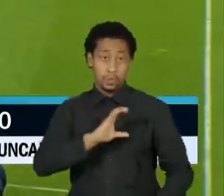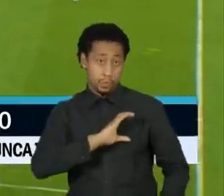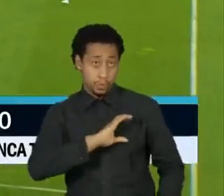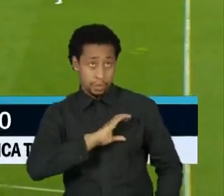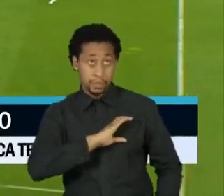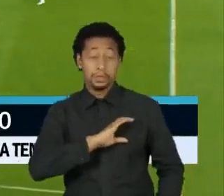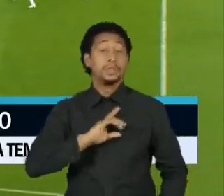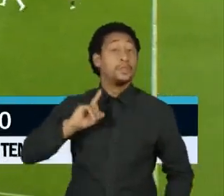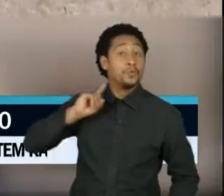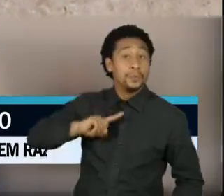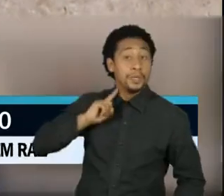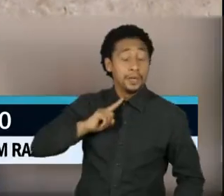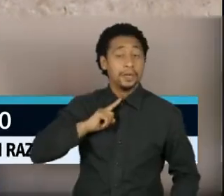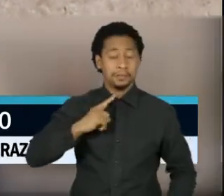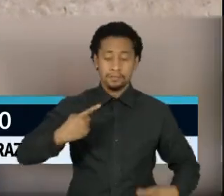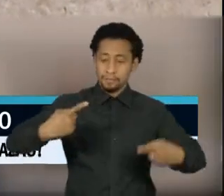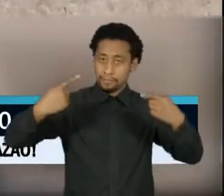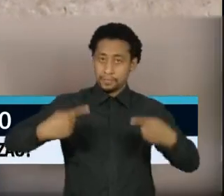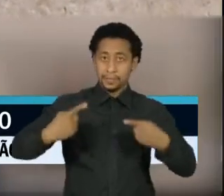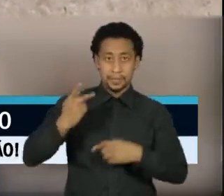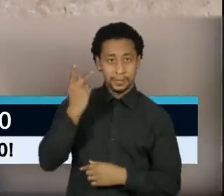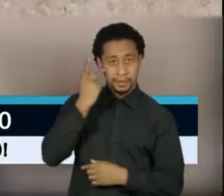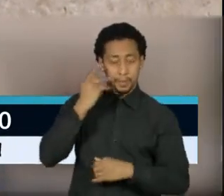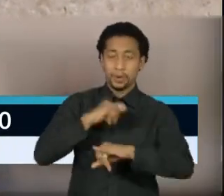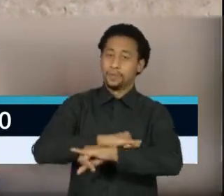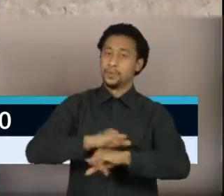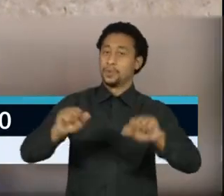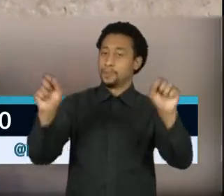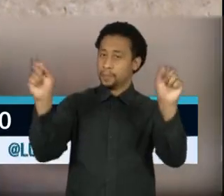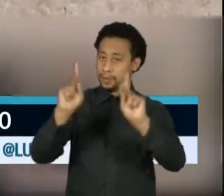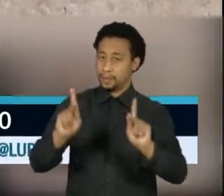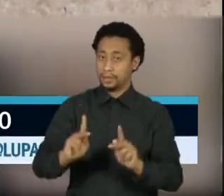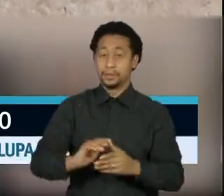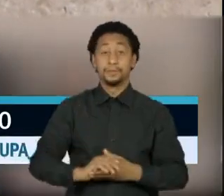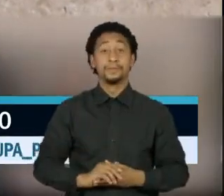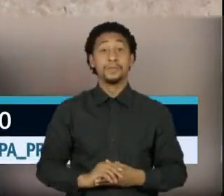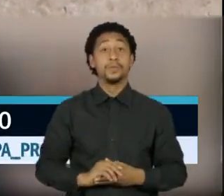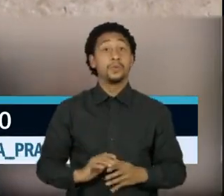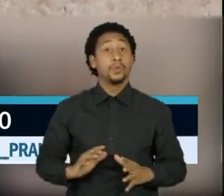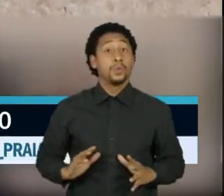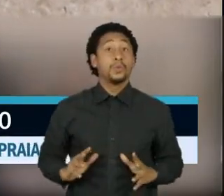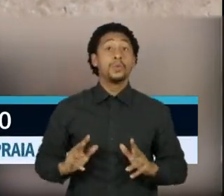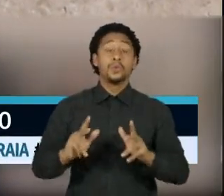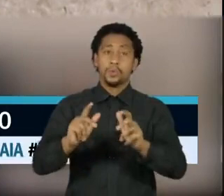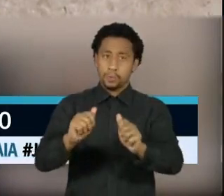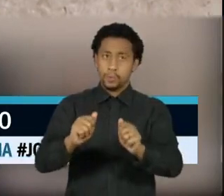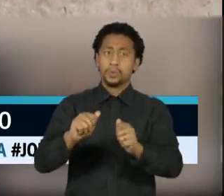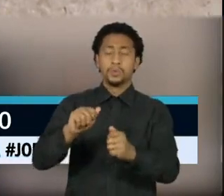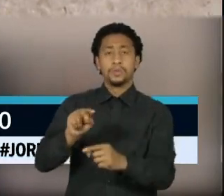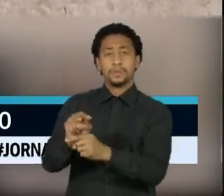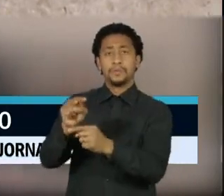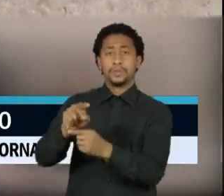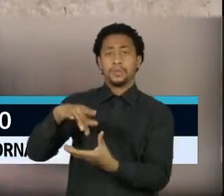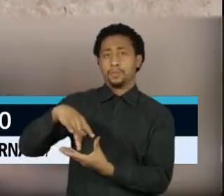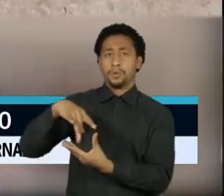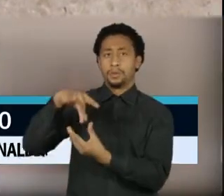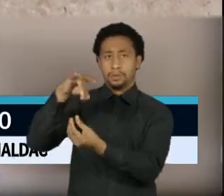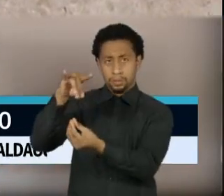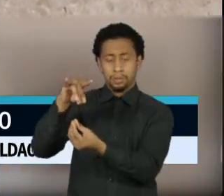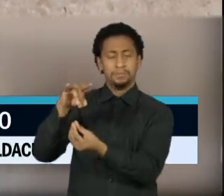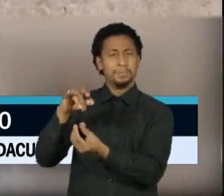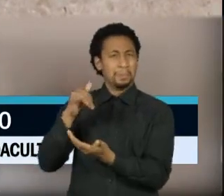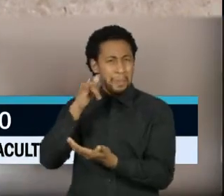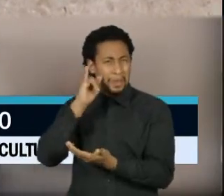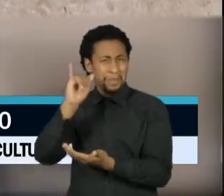Fluminense em São Paulo. Que saibamos todos defender a democracia enquanto valor inegociável